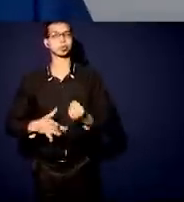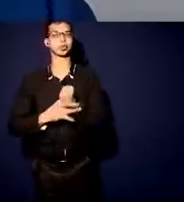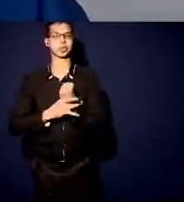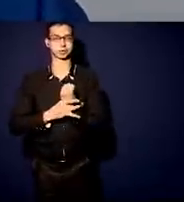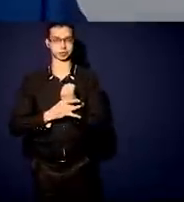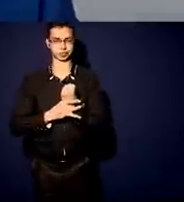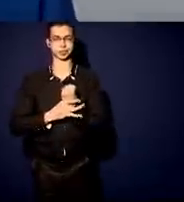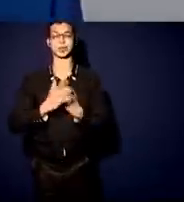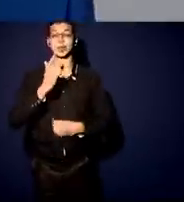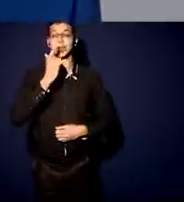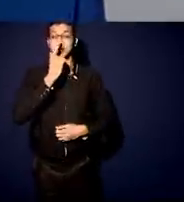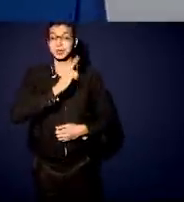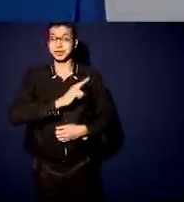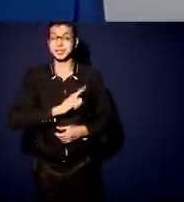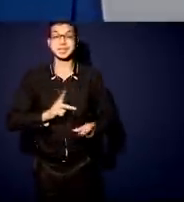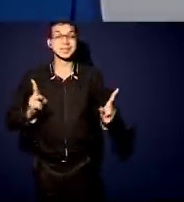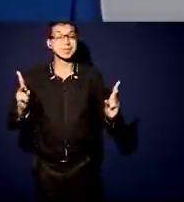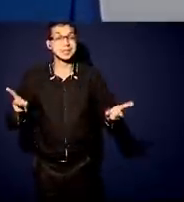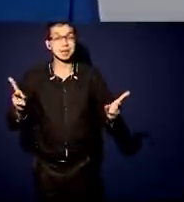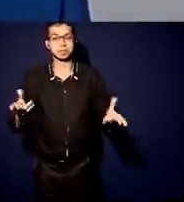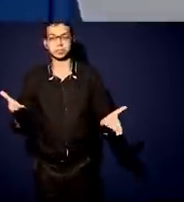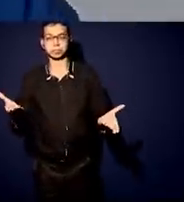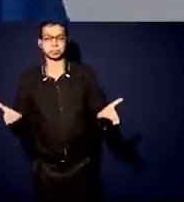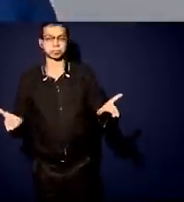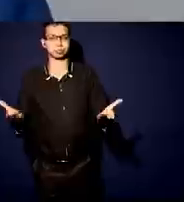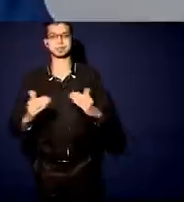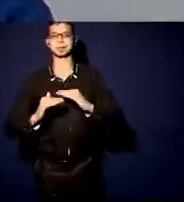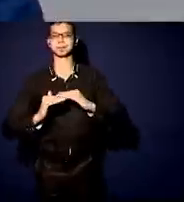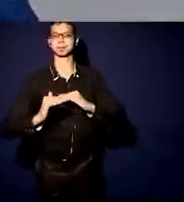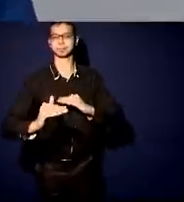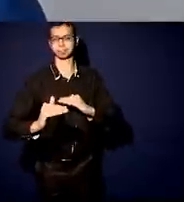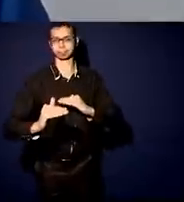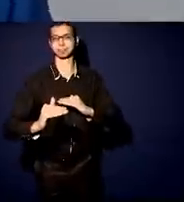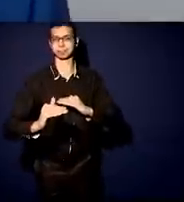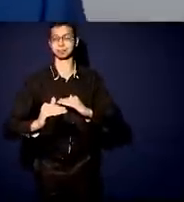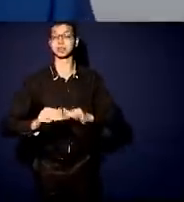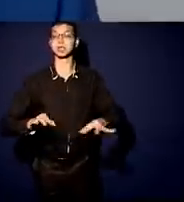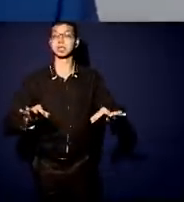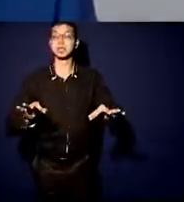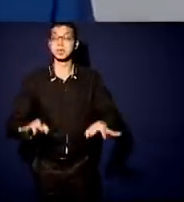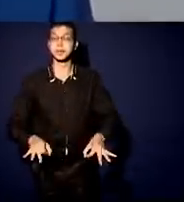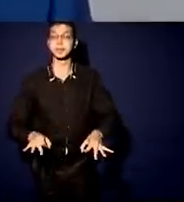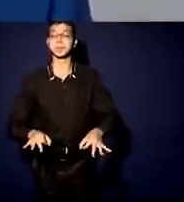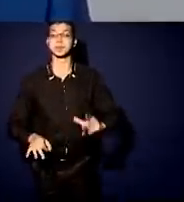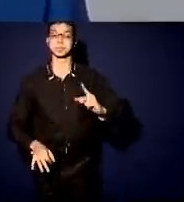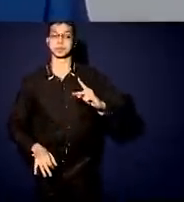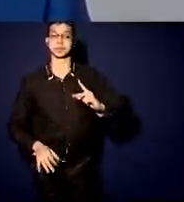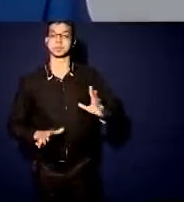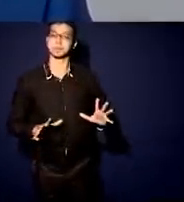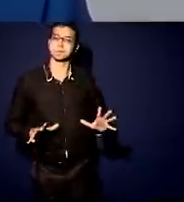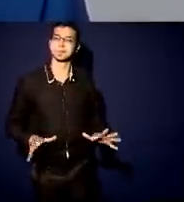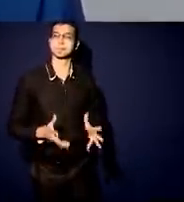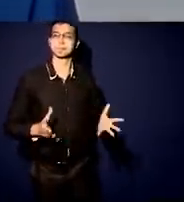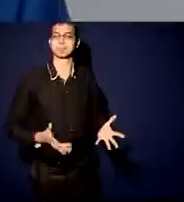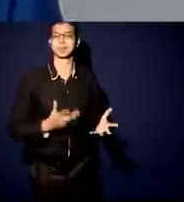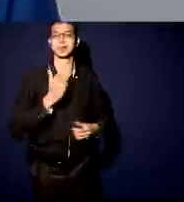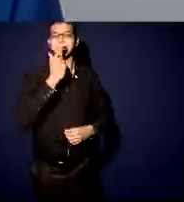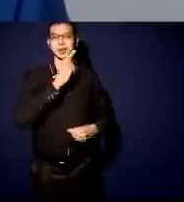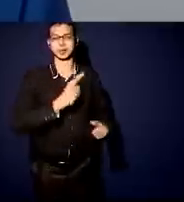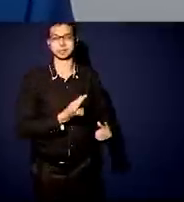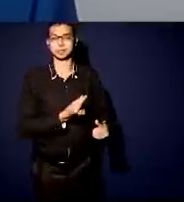possa sempre fomentar o investimento privado como o grande indutor do desenvolvimento e do crescimento econômico.